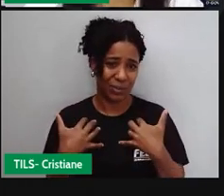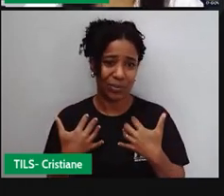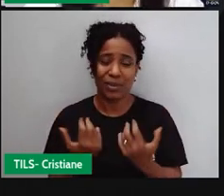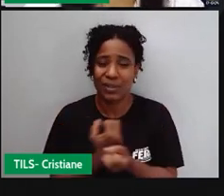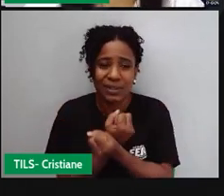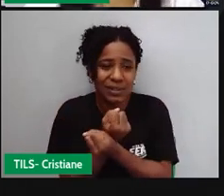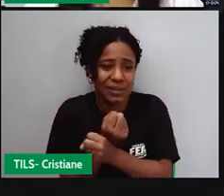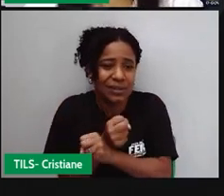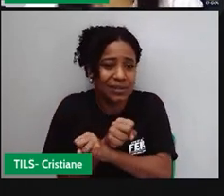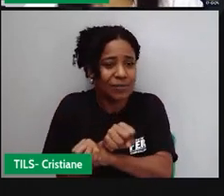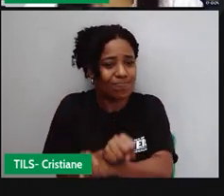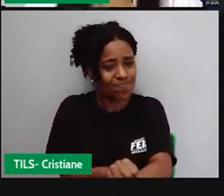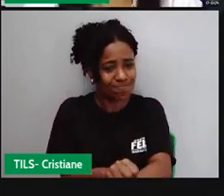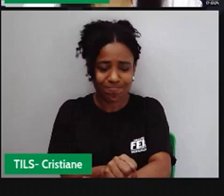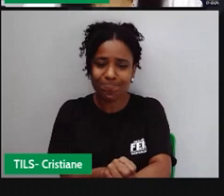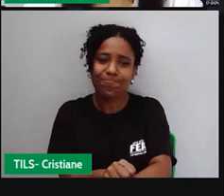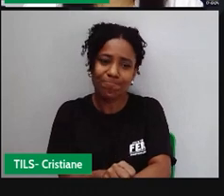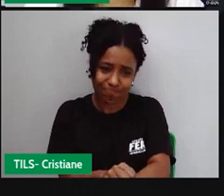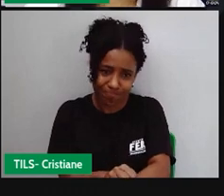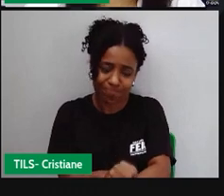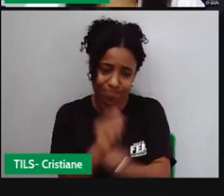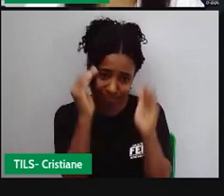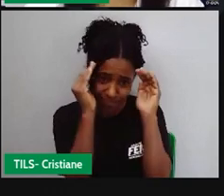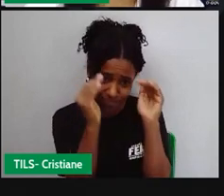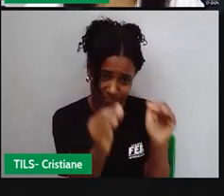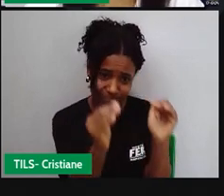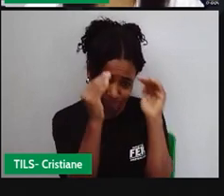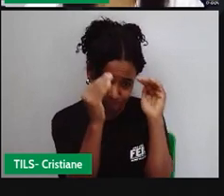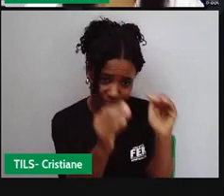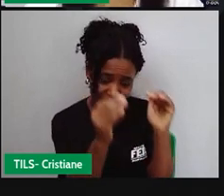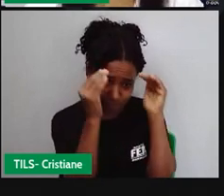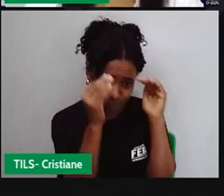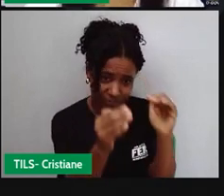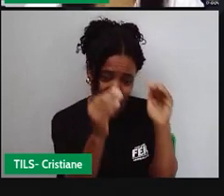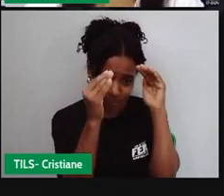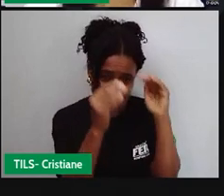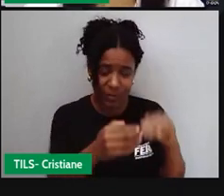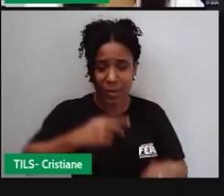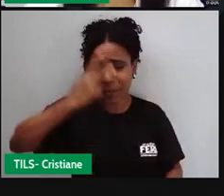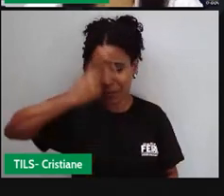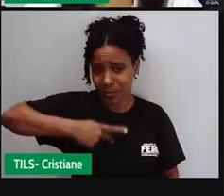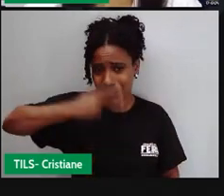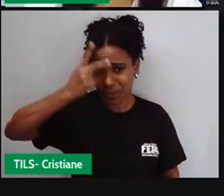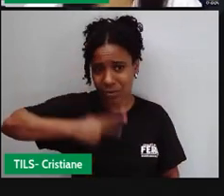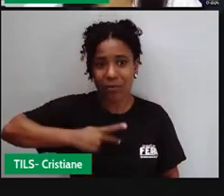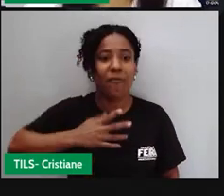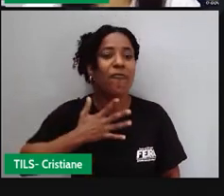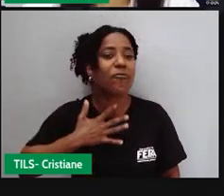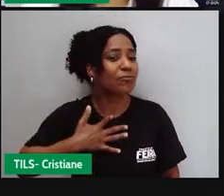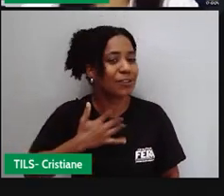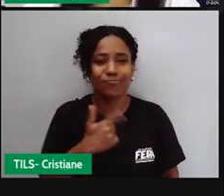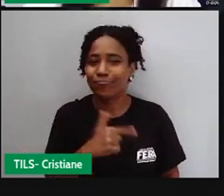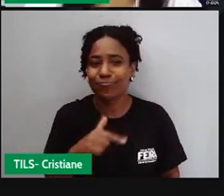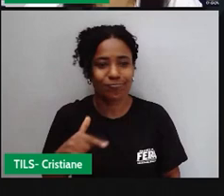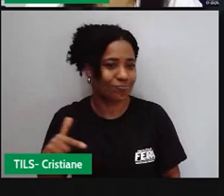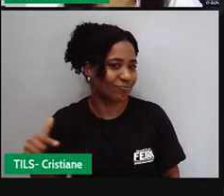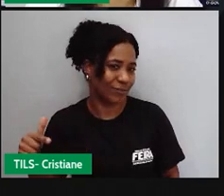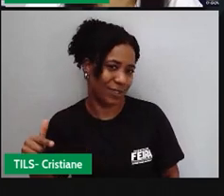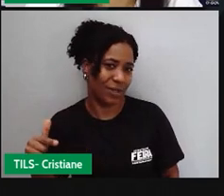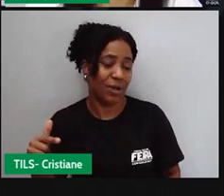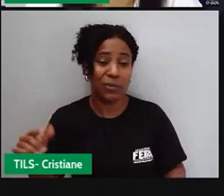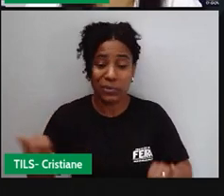Eles eram escravizados contra a sua vontade, né? estavam ali trabalhando, sofrendo, muitos